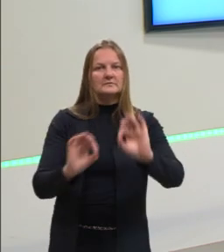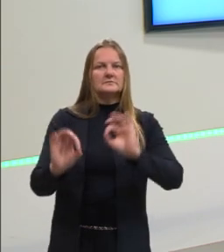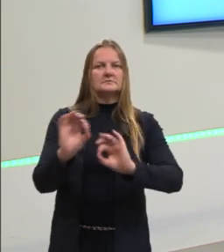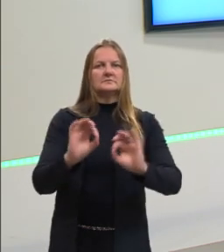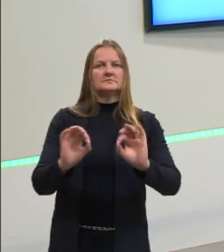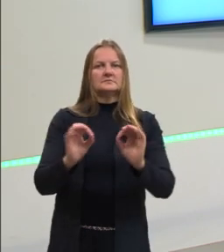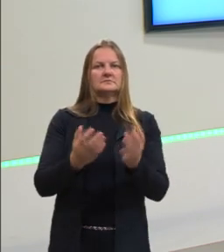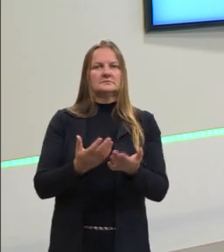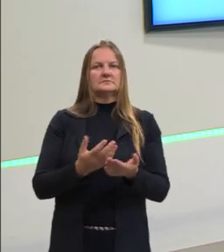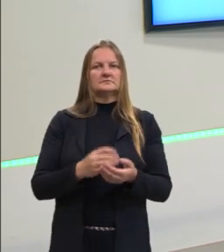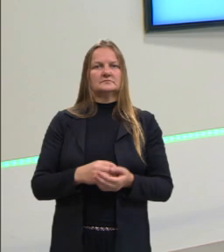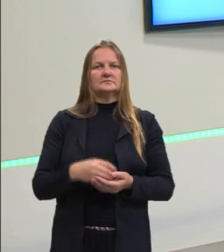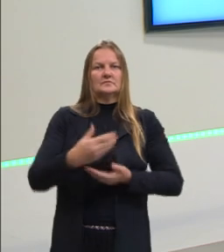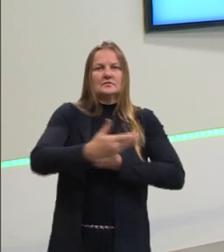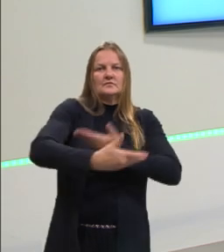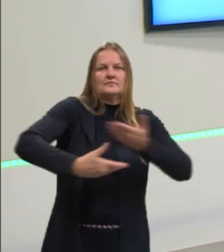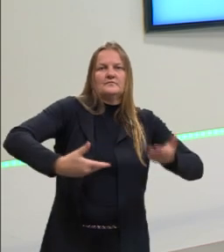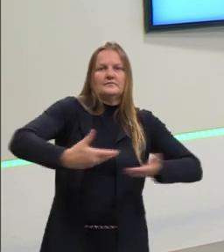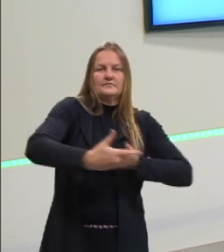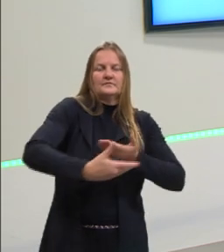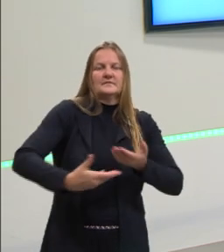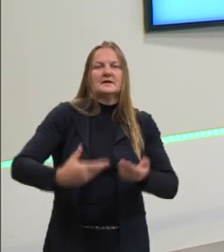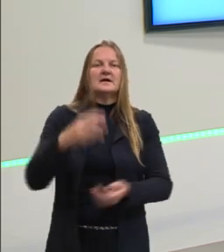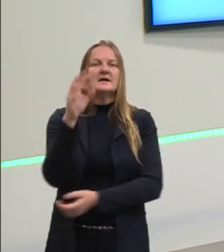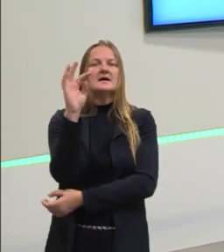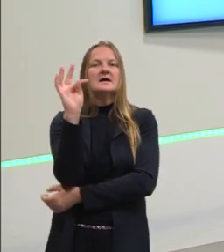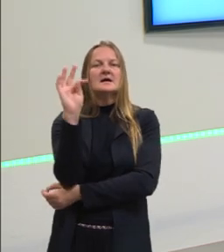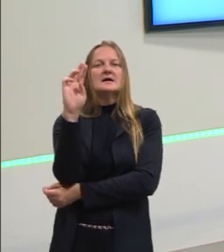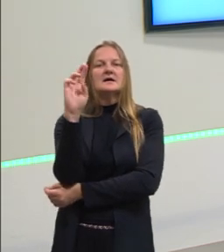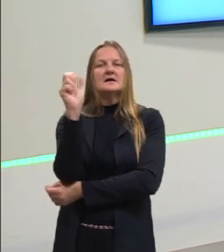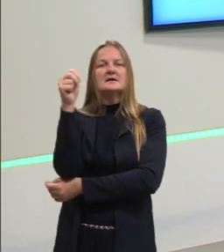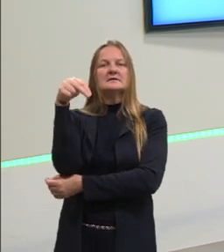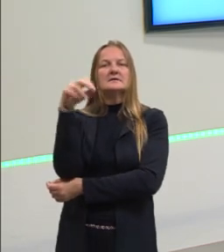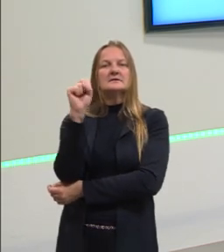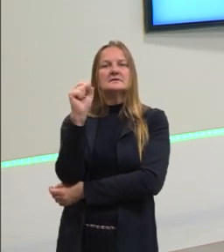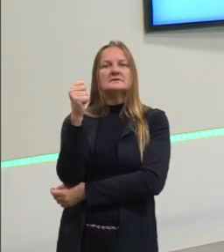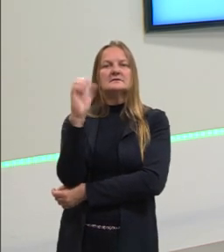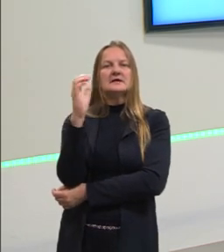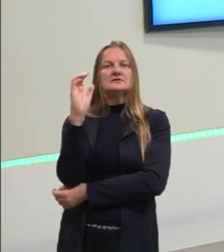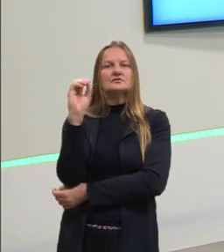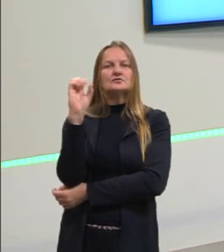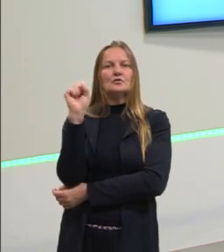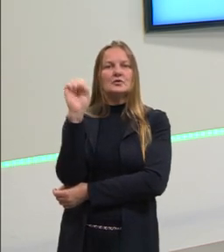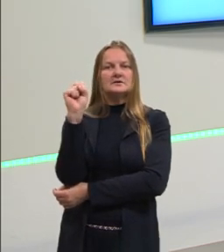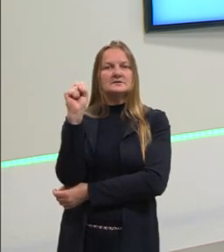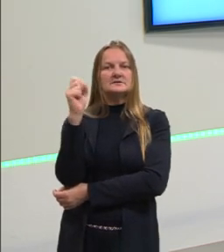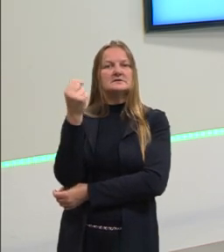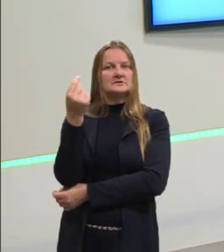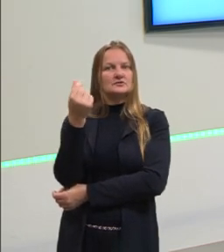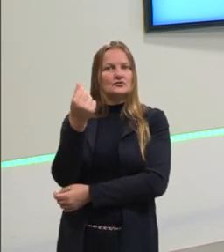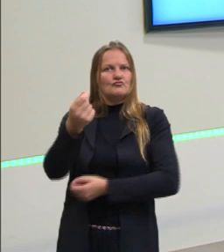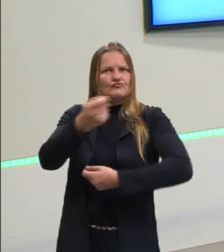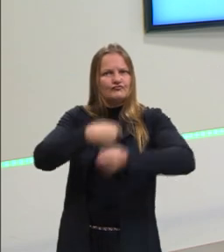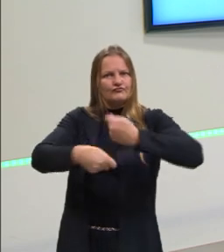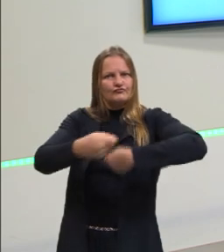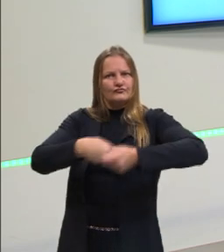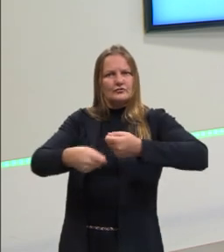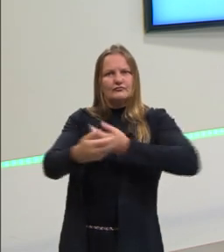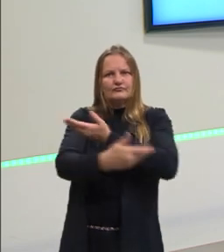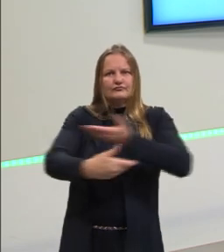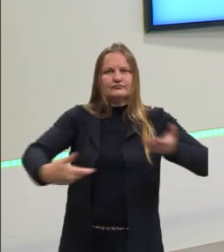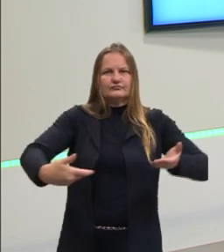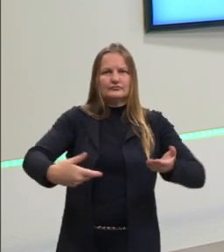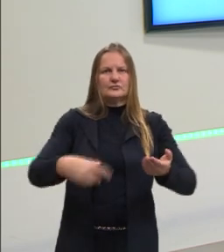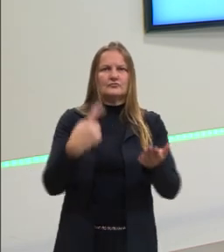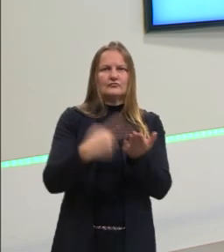sendo, com transações financeiras, ou seja, alguém, né, estabelece um valor sobre um bem, um produto, e, então,